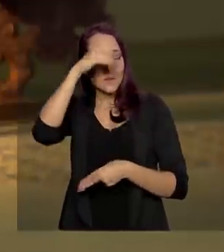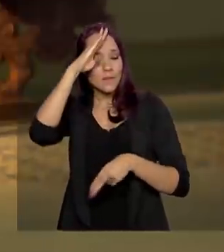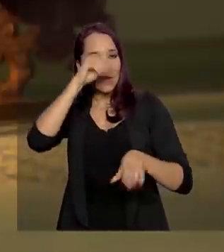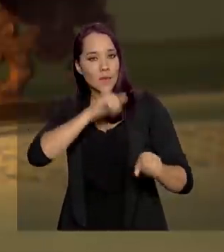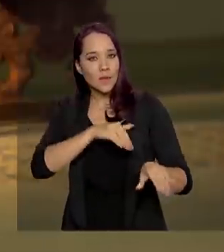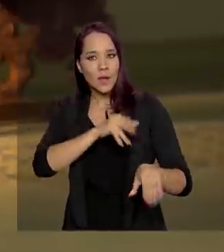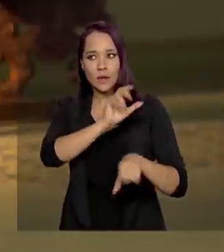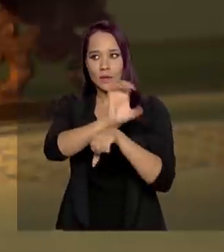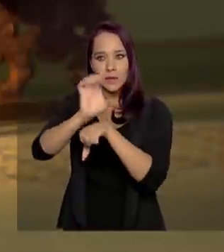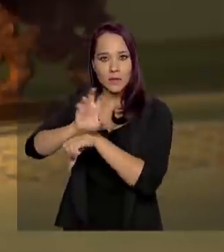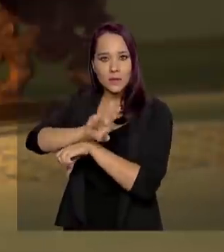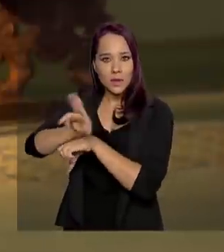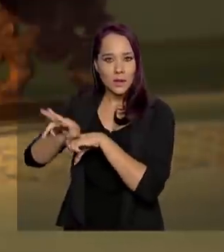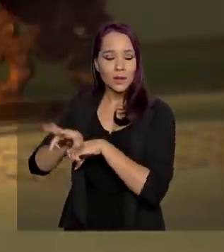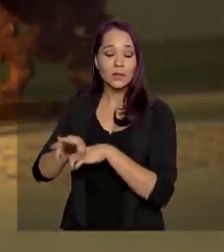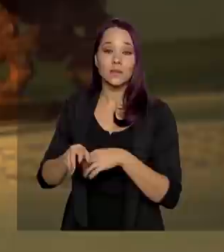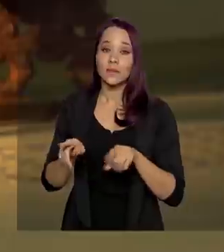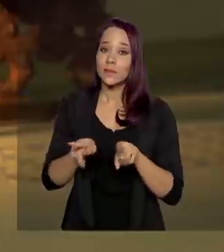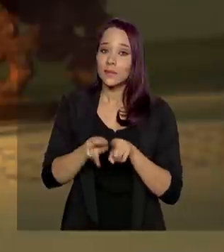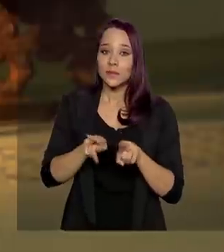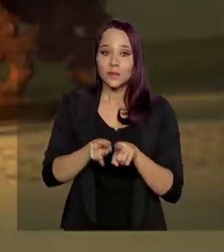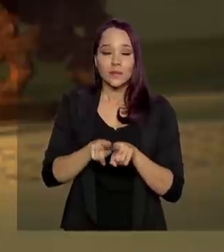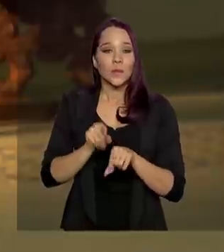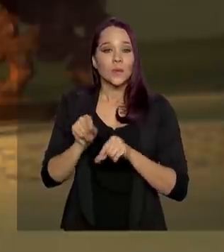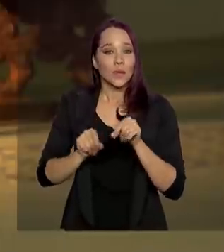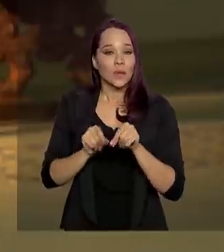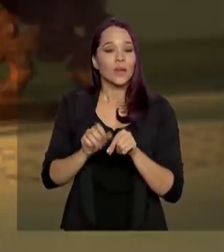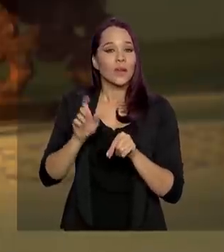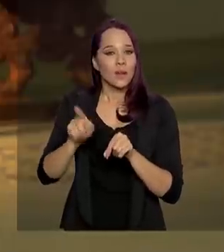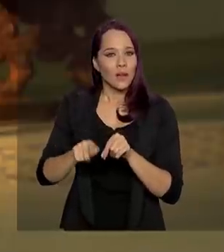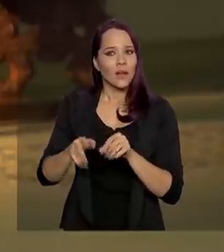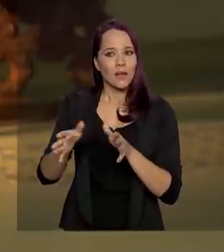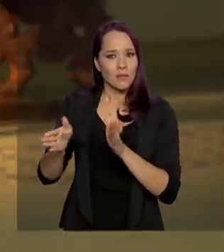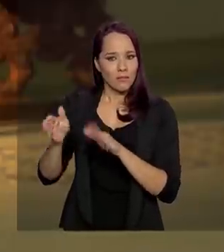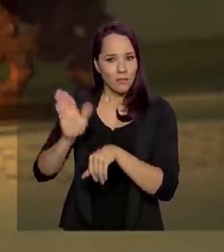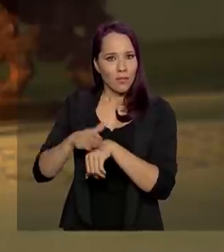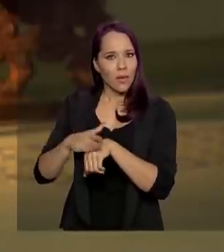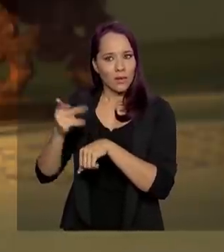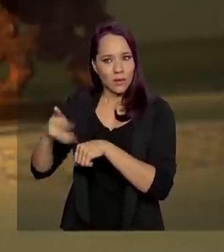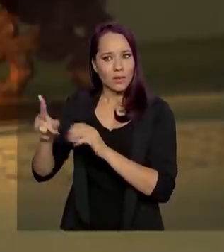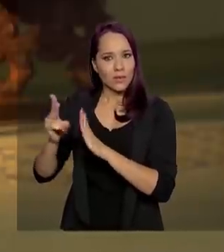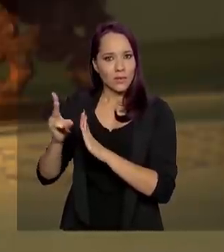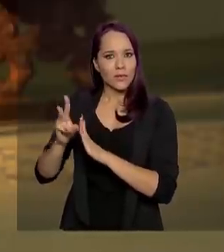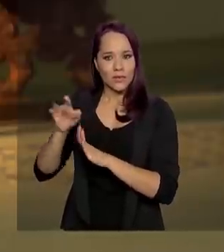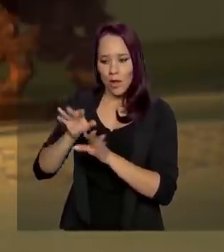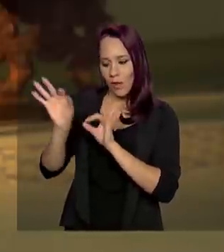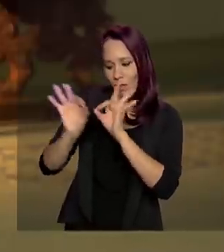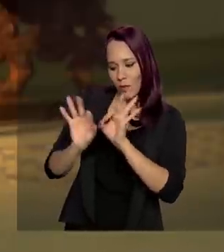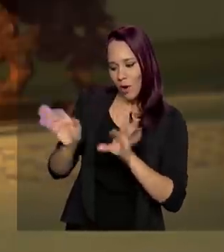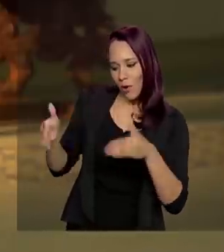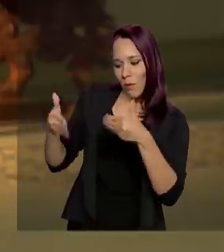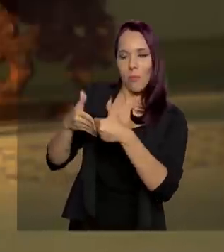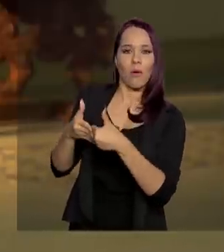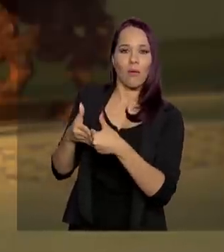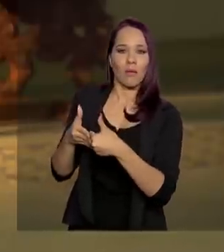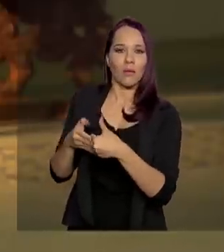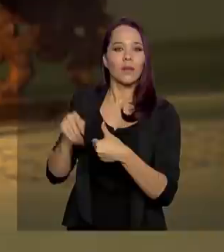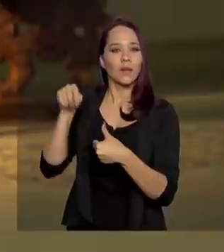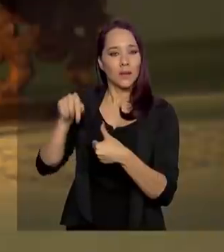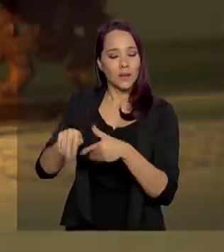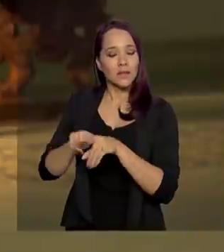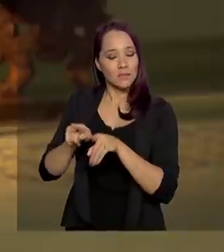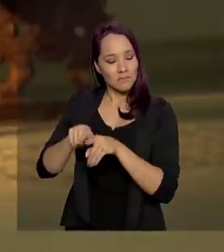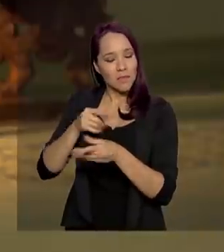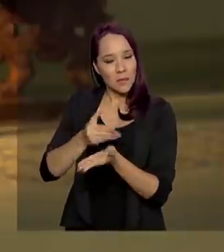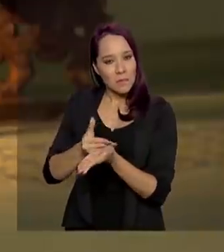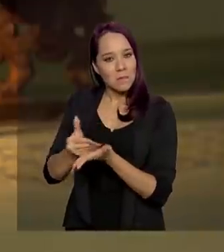até mesmo, o que chama bastante atenção é os próprios indígenas montando as suas barreiras. Então, eles também têm essa